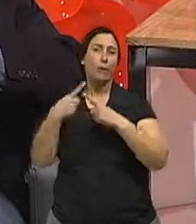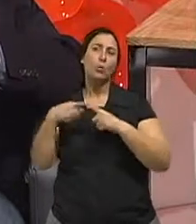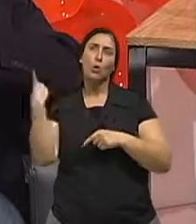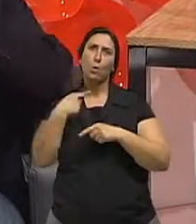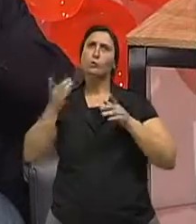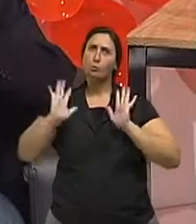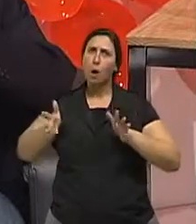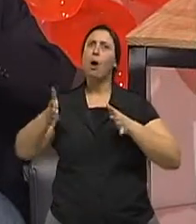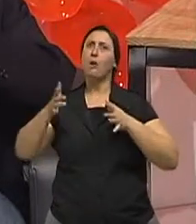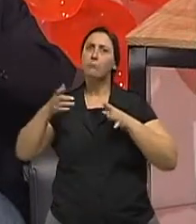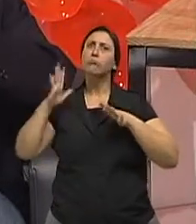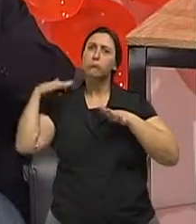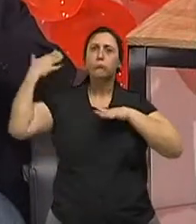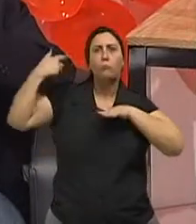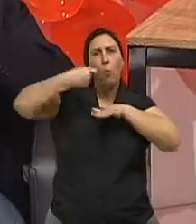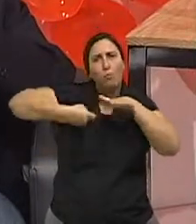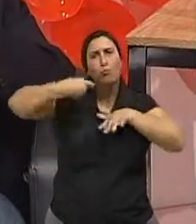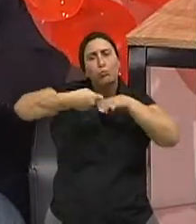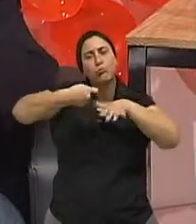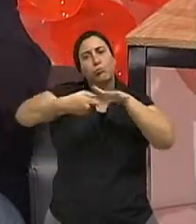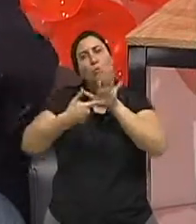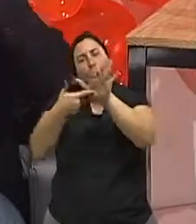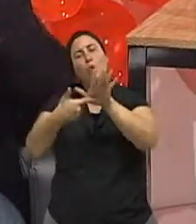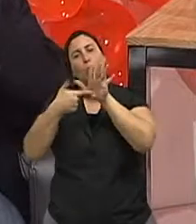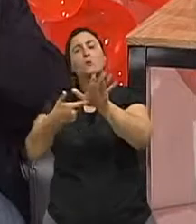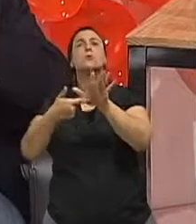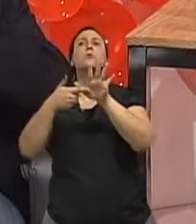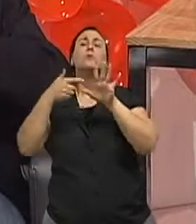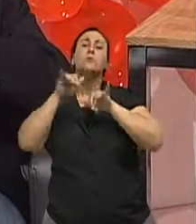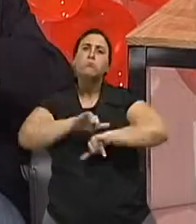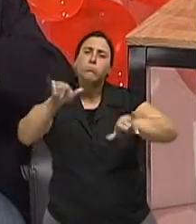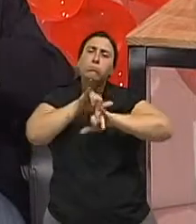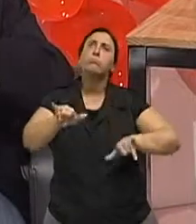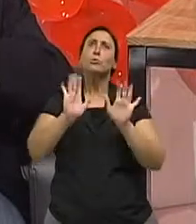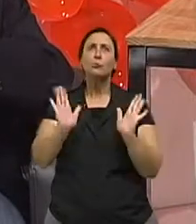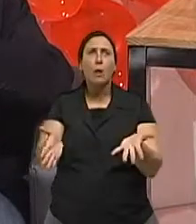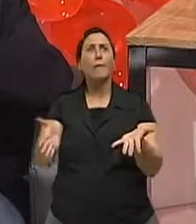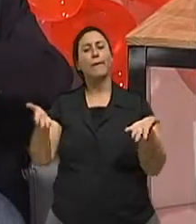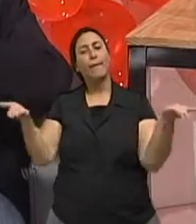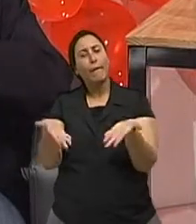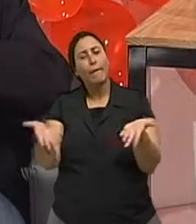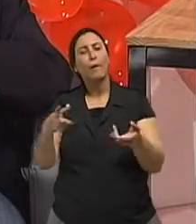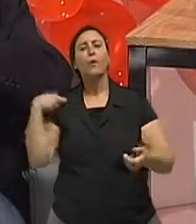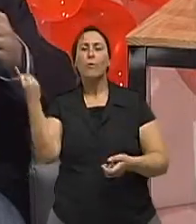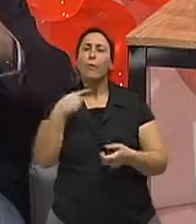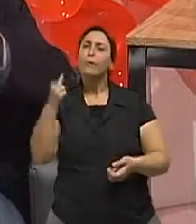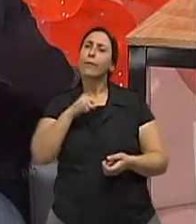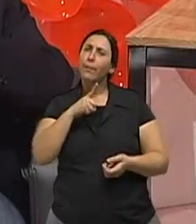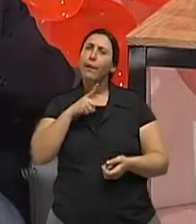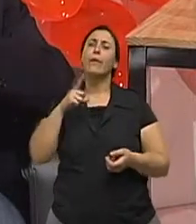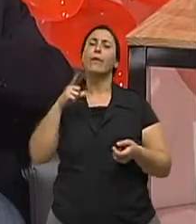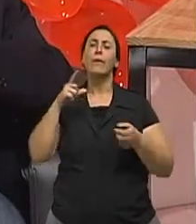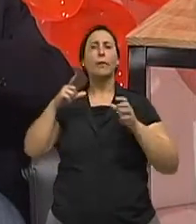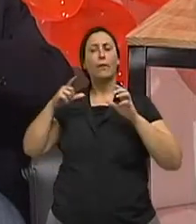provavelmente a campanha vai se prolongar. Mas antes de começar a campanha, nós já tínhamos um fluxo de